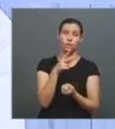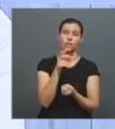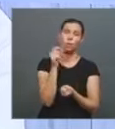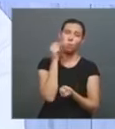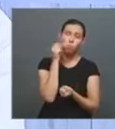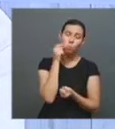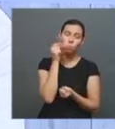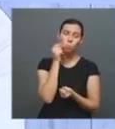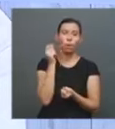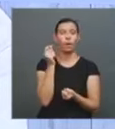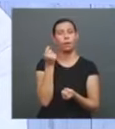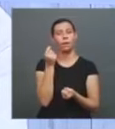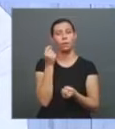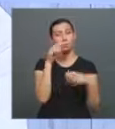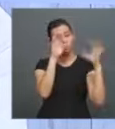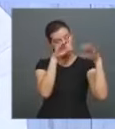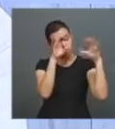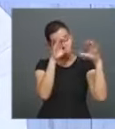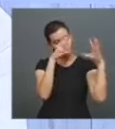Vira a fogueira de São João.